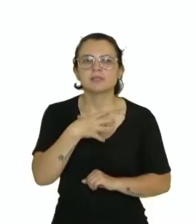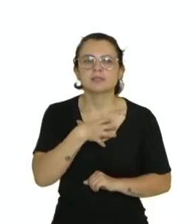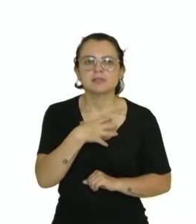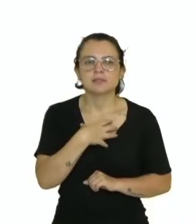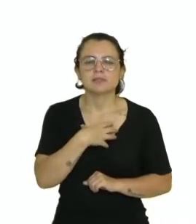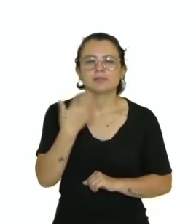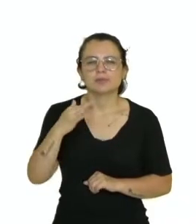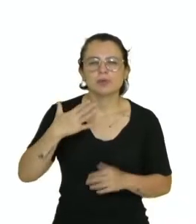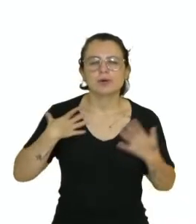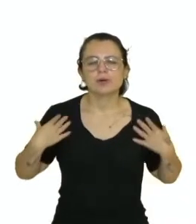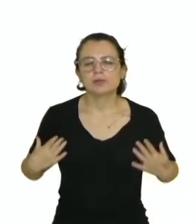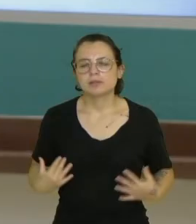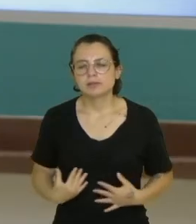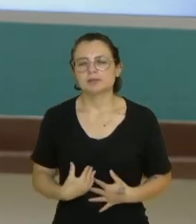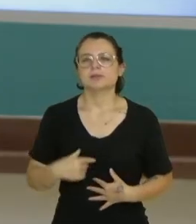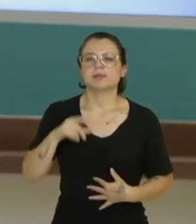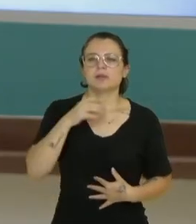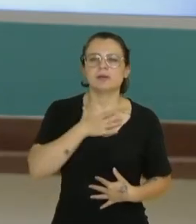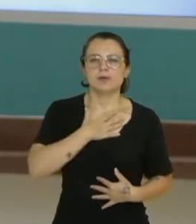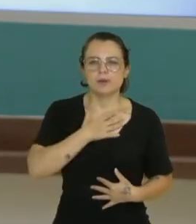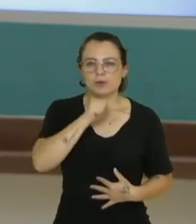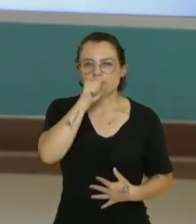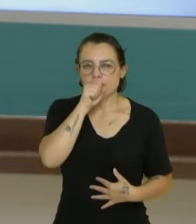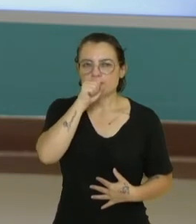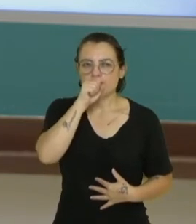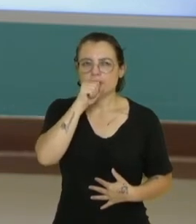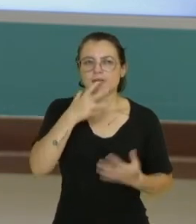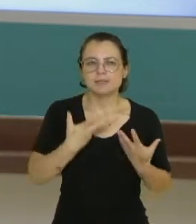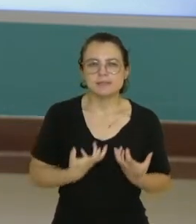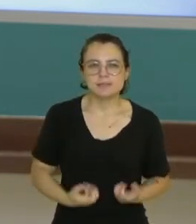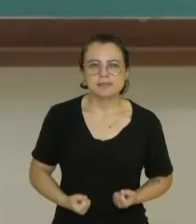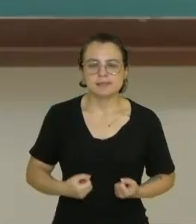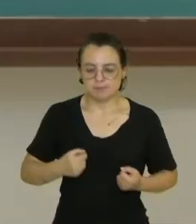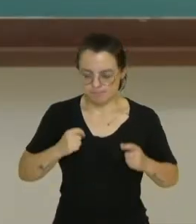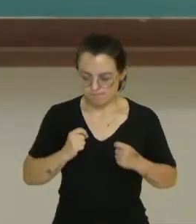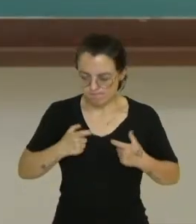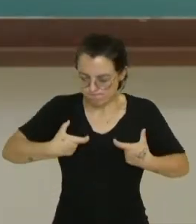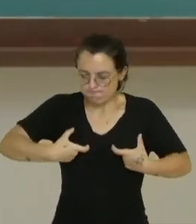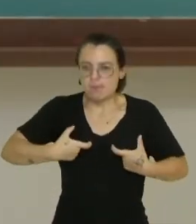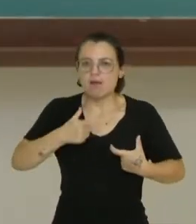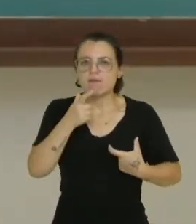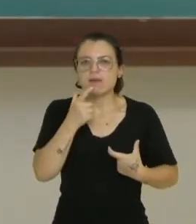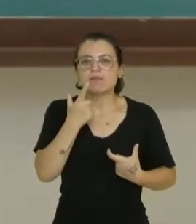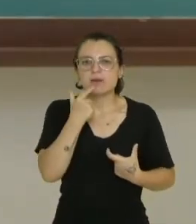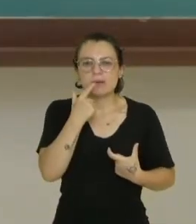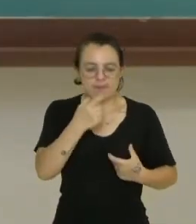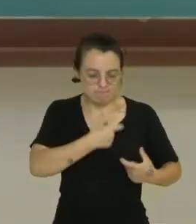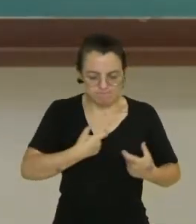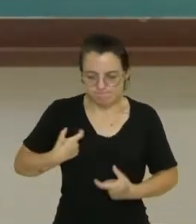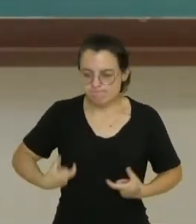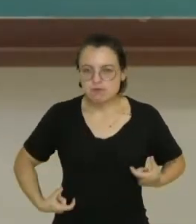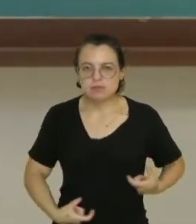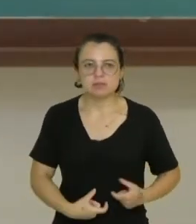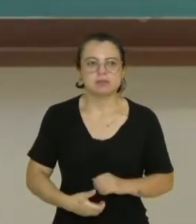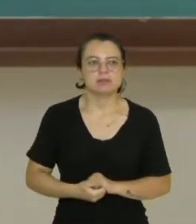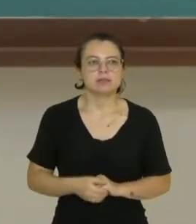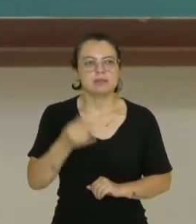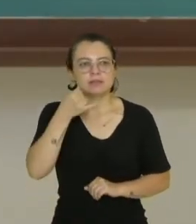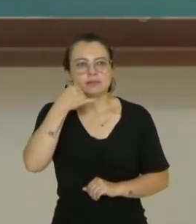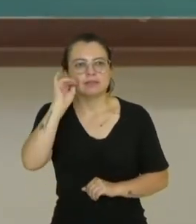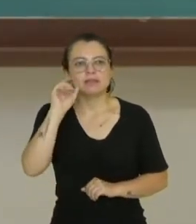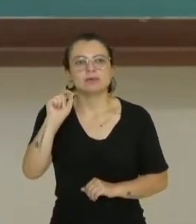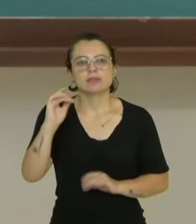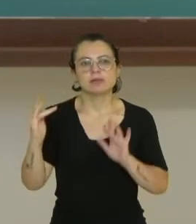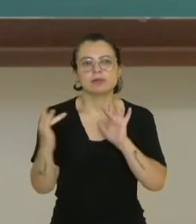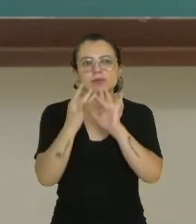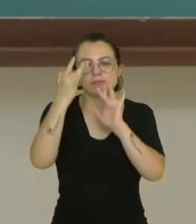dores musculares, tosse seca, febre, fadiga, erupções e manchas na pele, ok? Prevenção é evitar